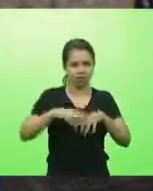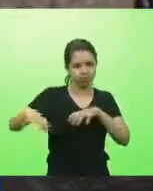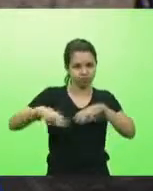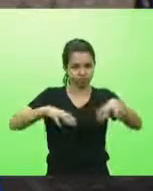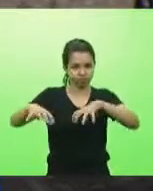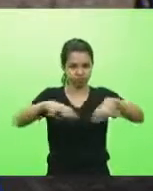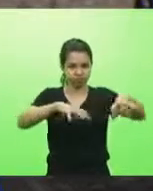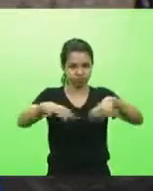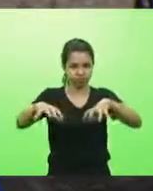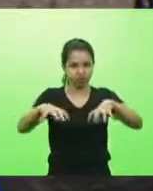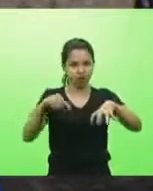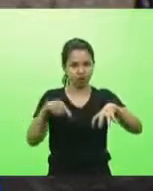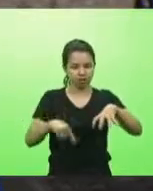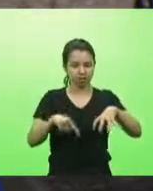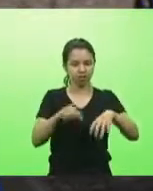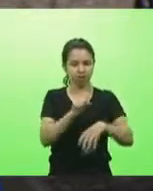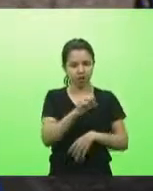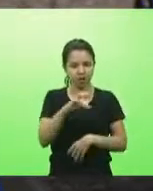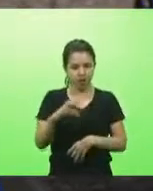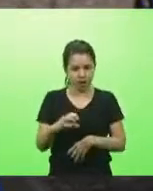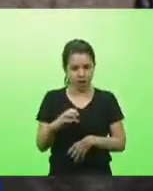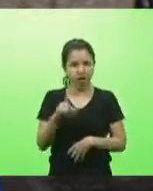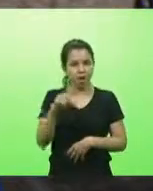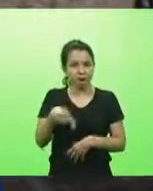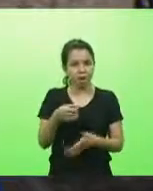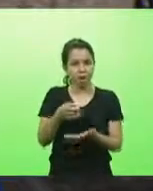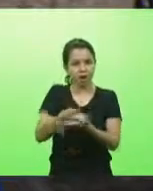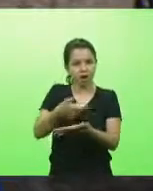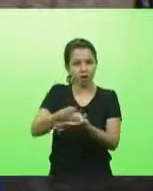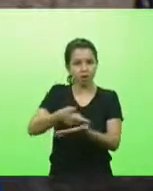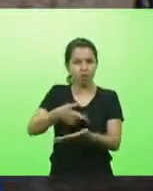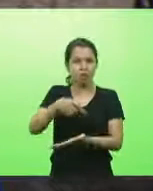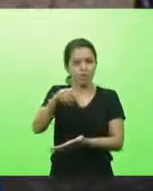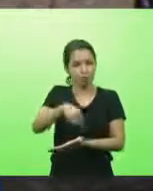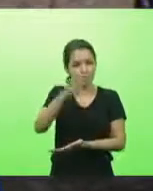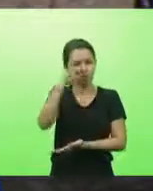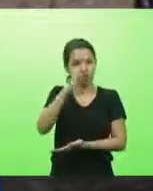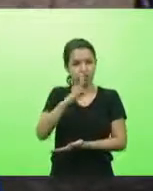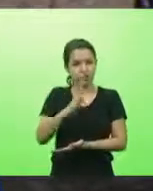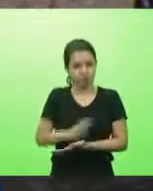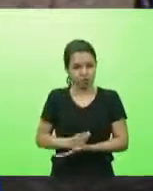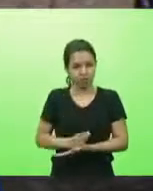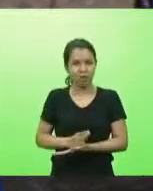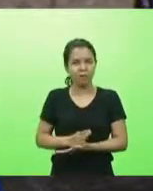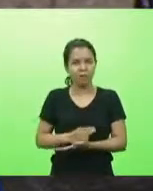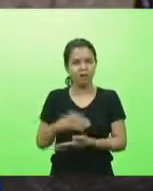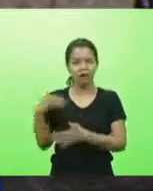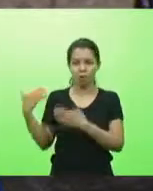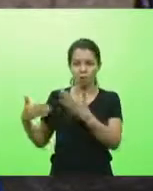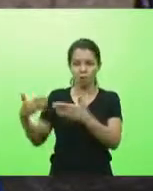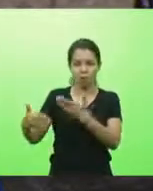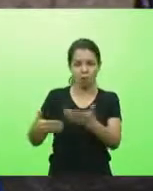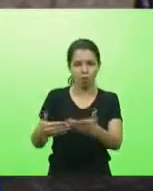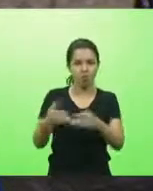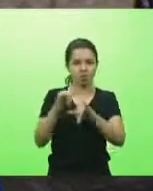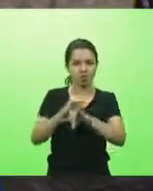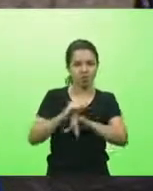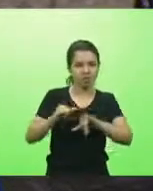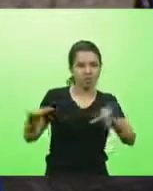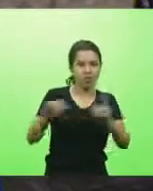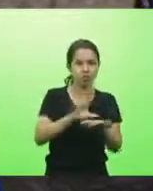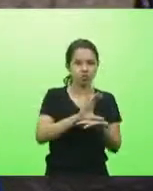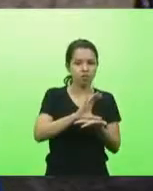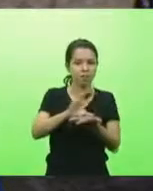pagadora de Brasil e o que aconteceu nos últimos dias com a divulgação dos repasses do governo federal a Santa